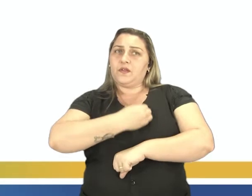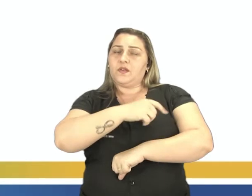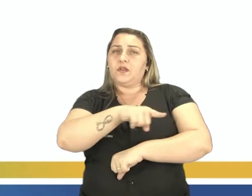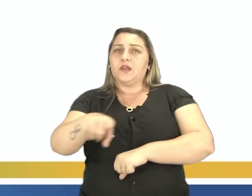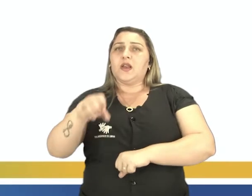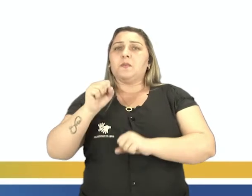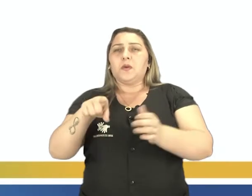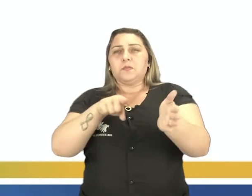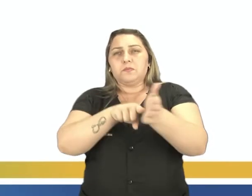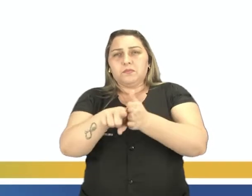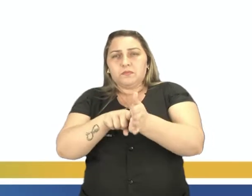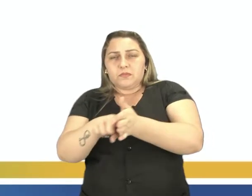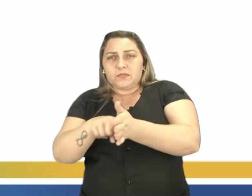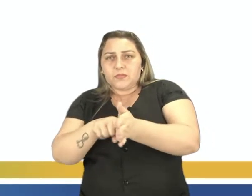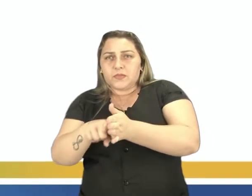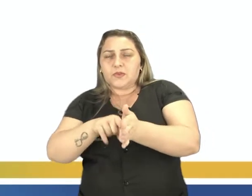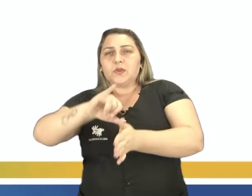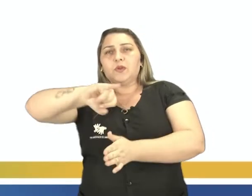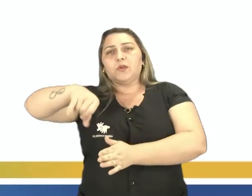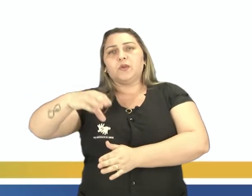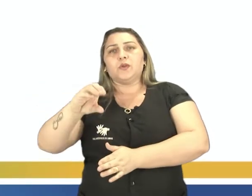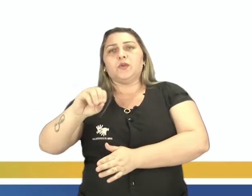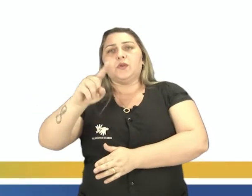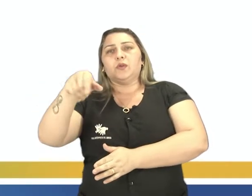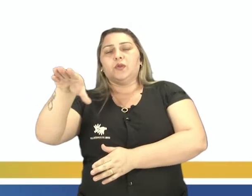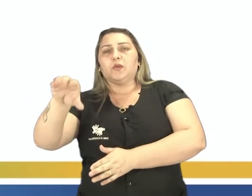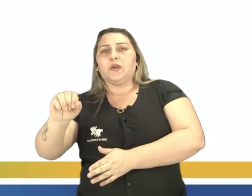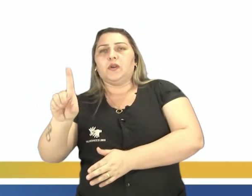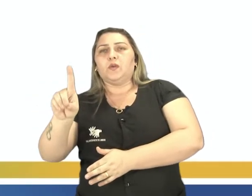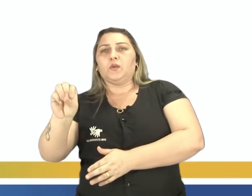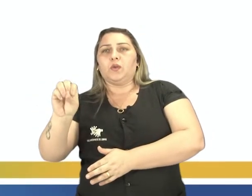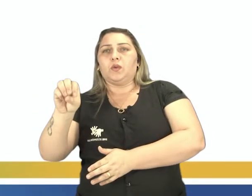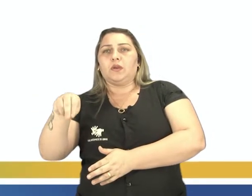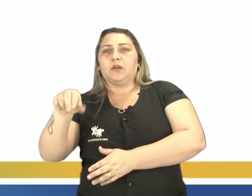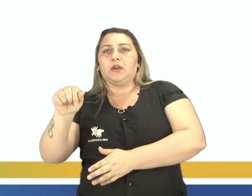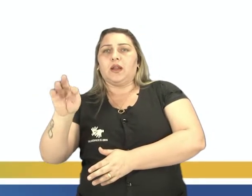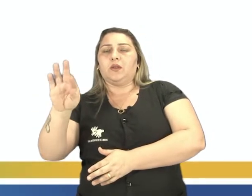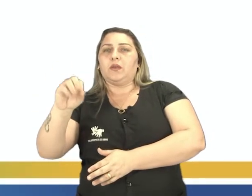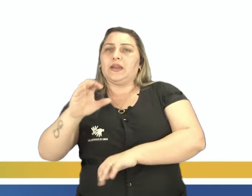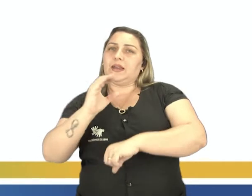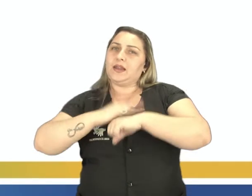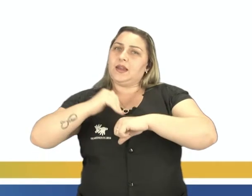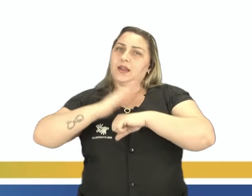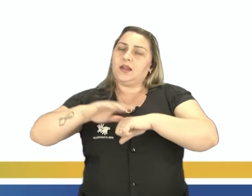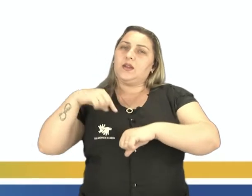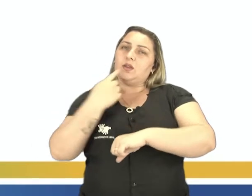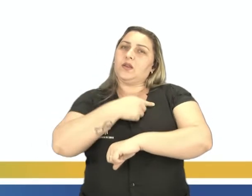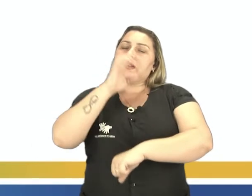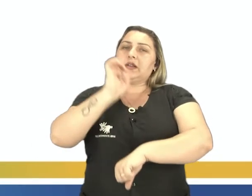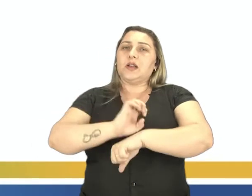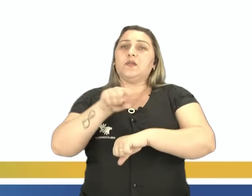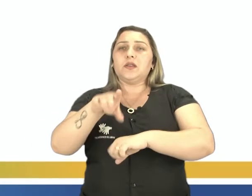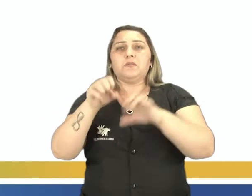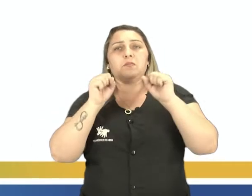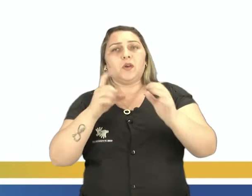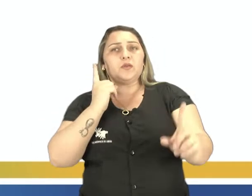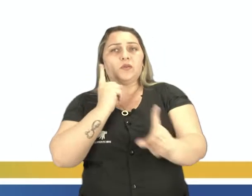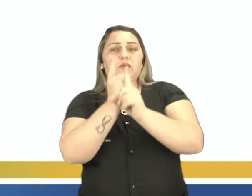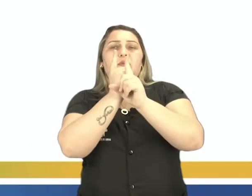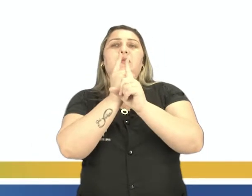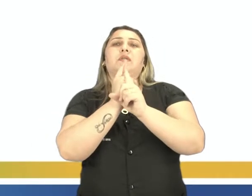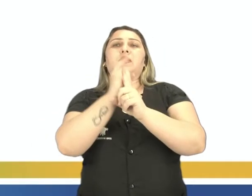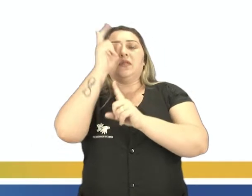E vocês podem pesquisar sobre ele. João Donato, ele é super querido no nosso estado. E vocês podem encontrar